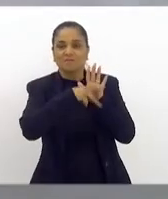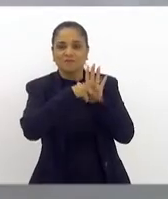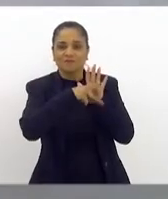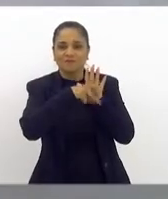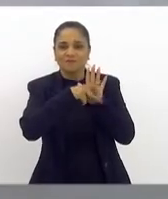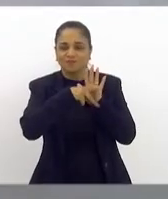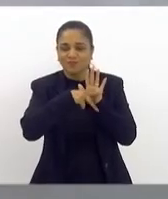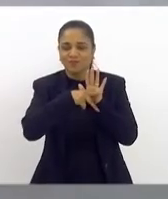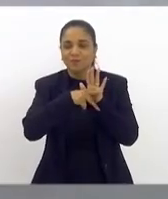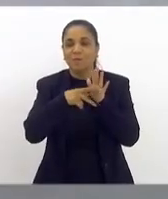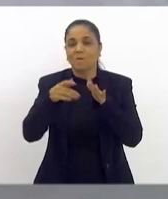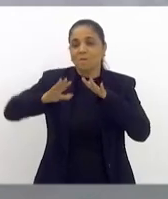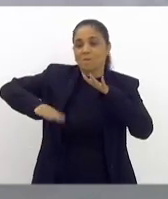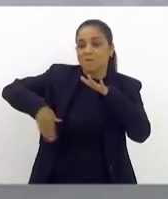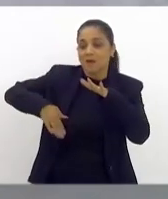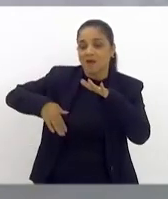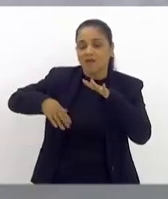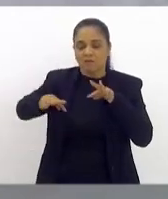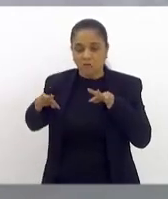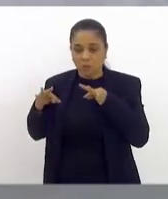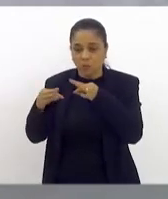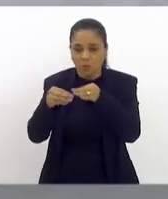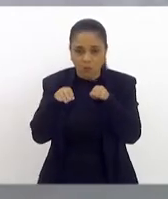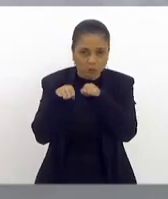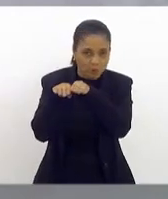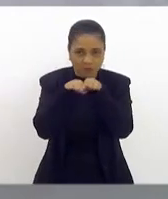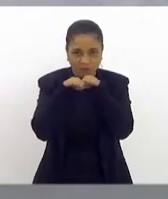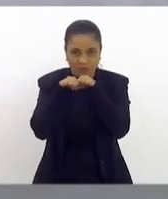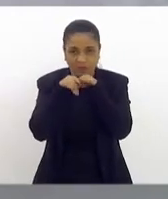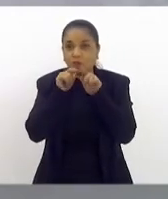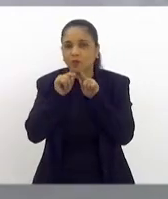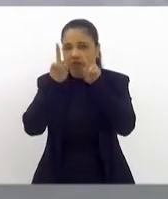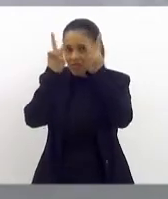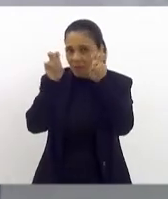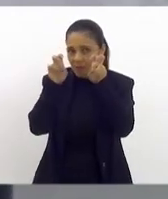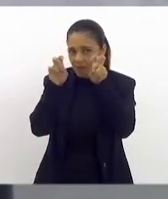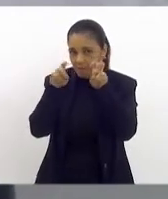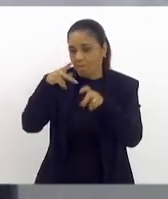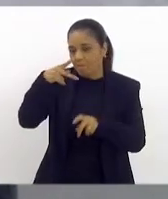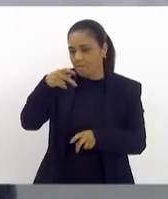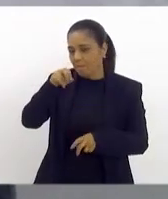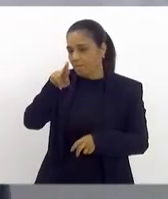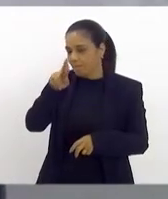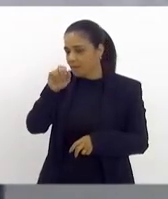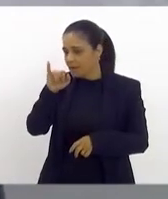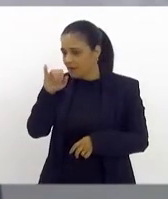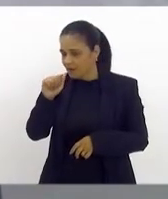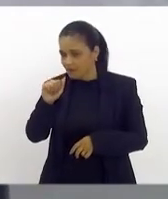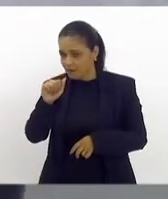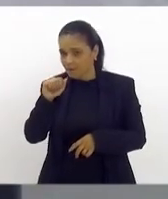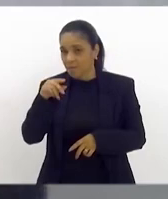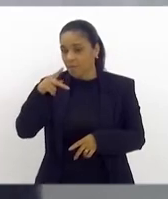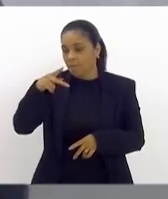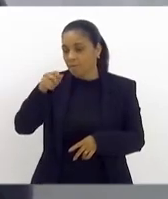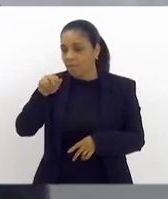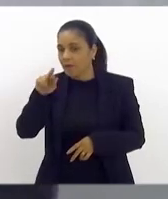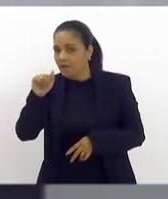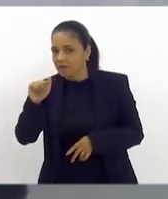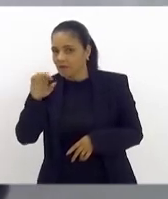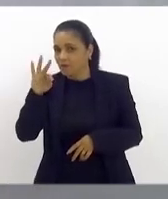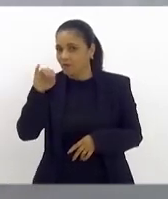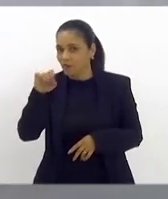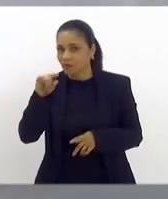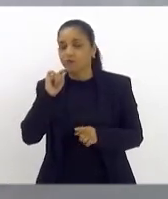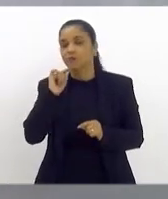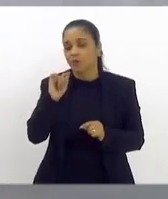a ser Praia para Todos é a possibilidade de que a pessoa possa, que nunca tenha tomado um